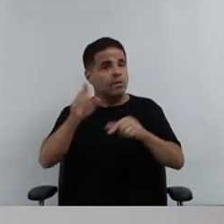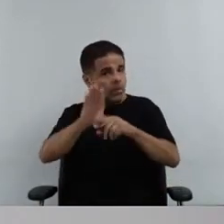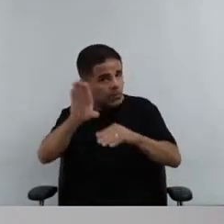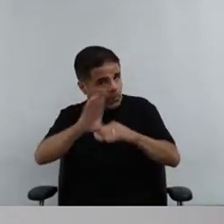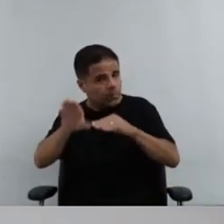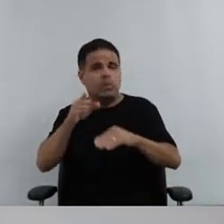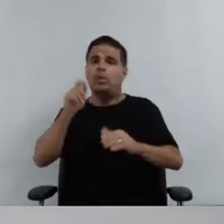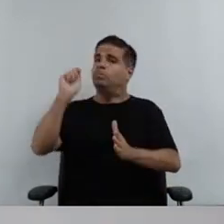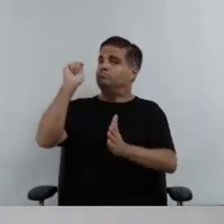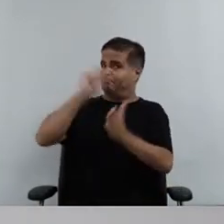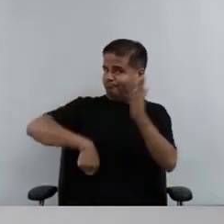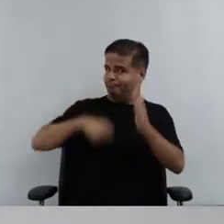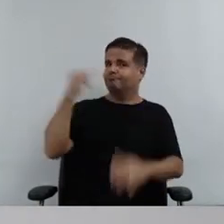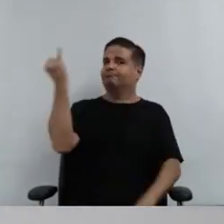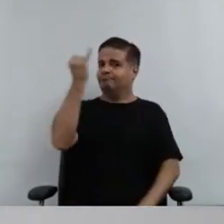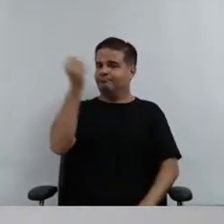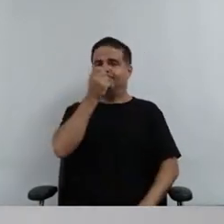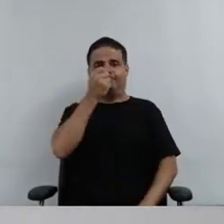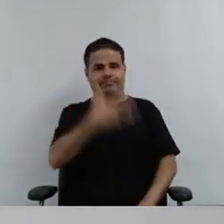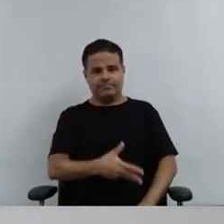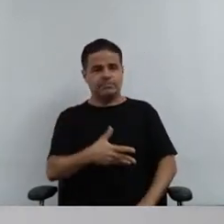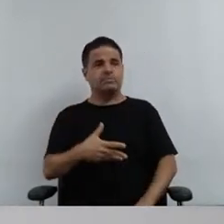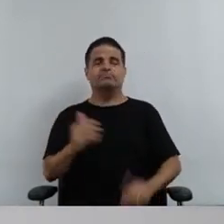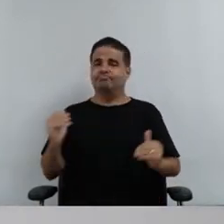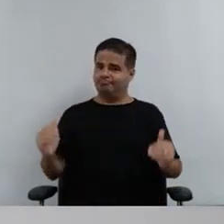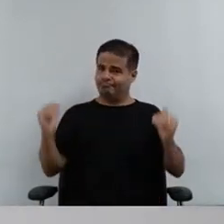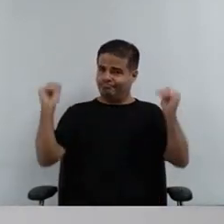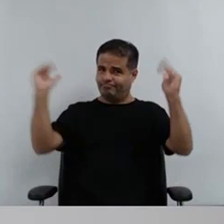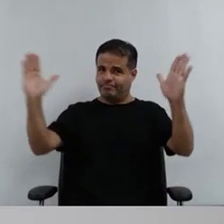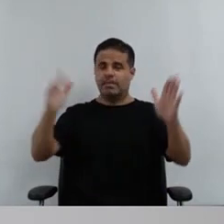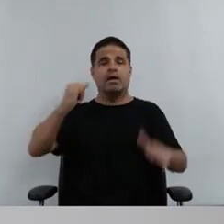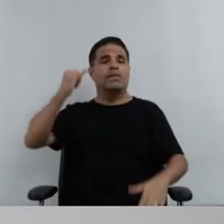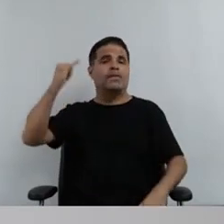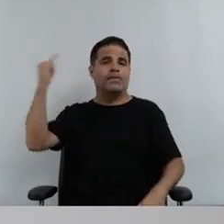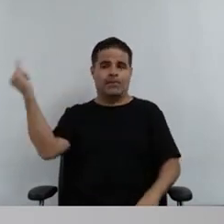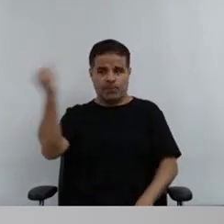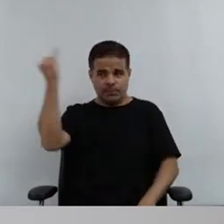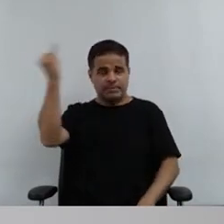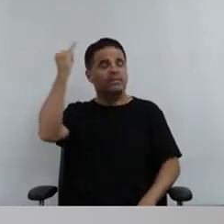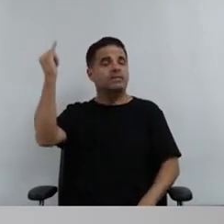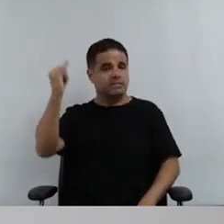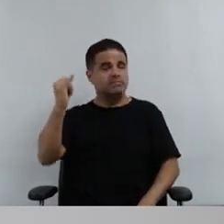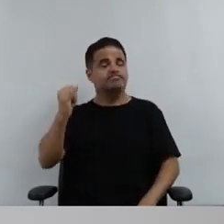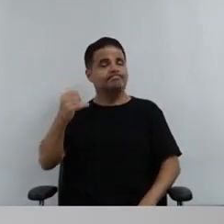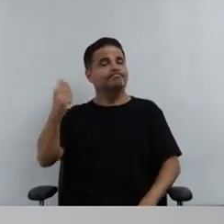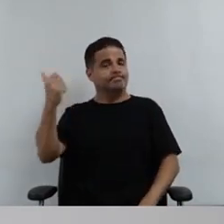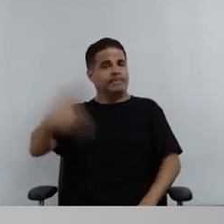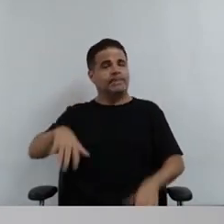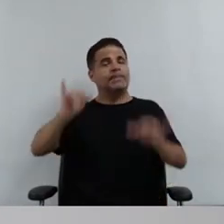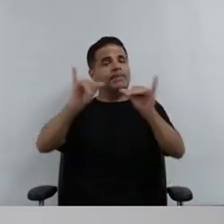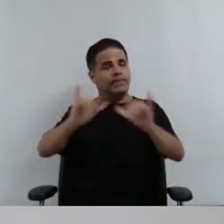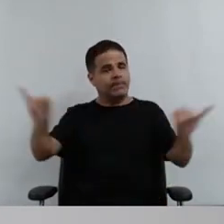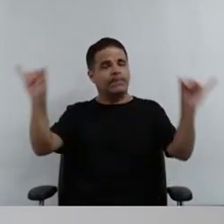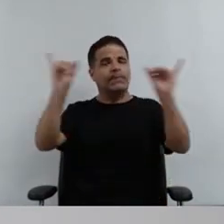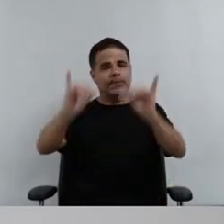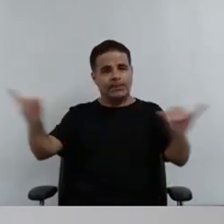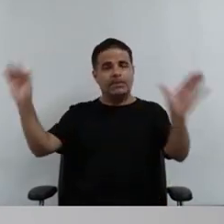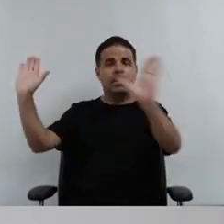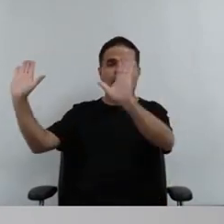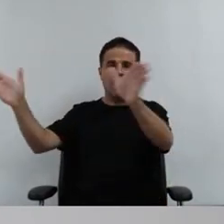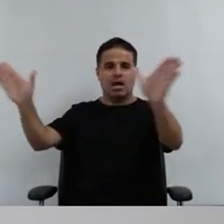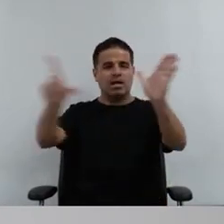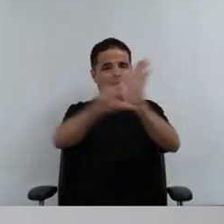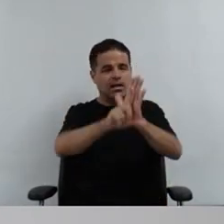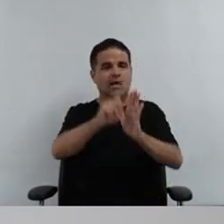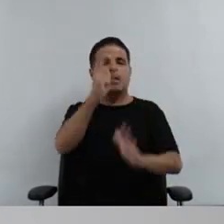fez um registro importante aqui, de fato, de se enaltecer, a importância da promulgação, da publicação da